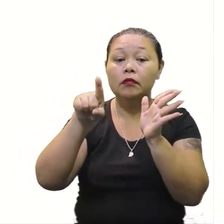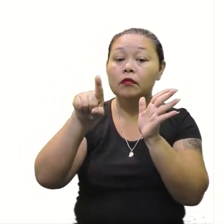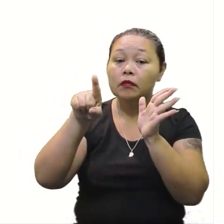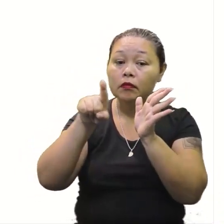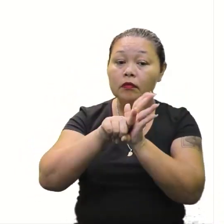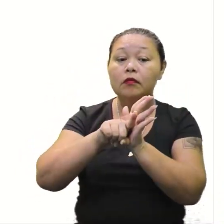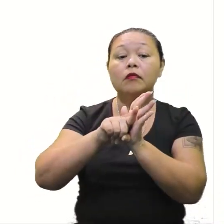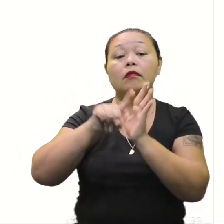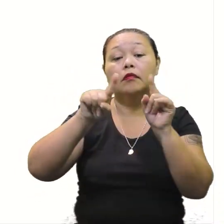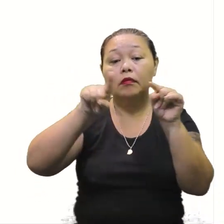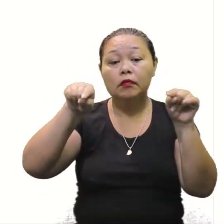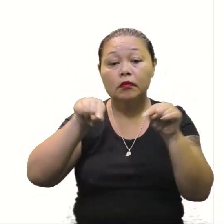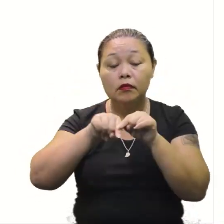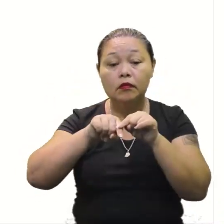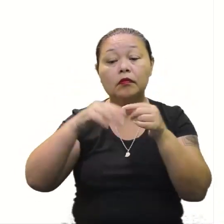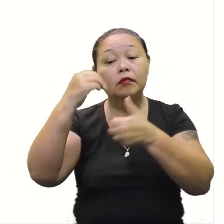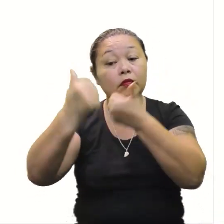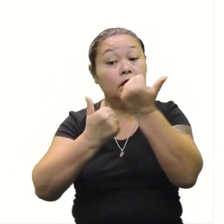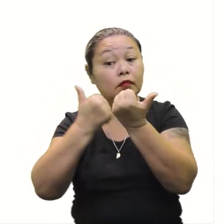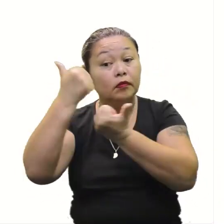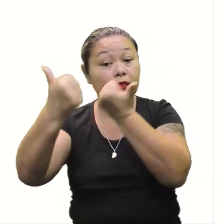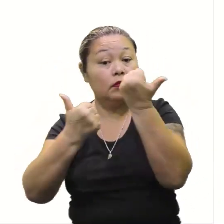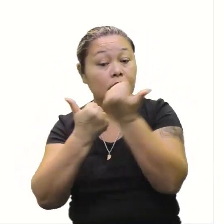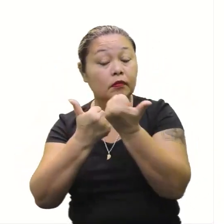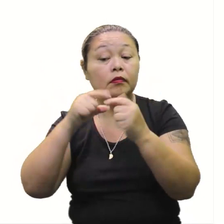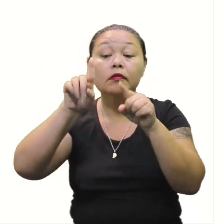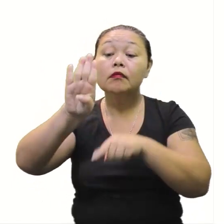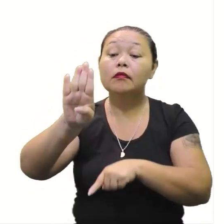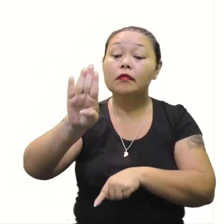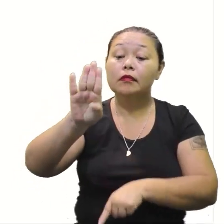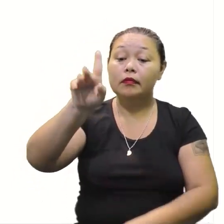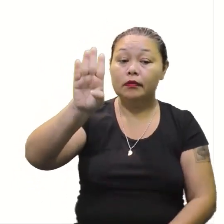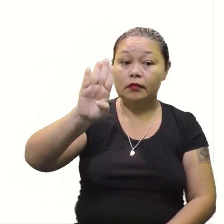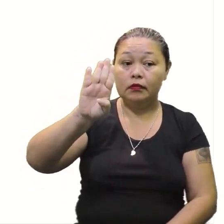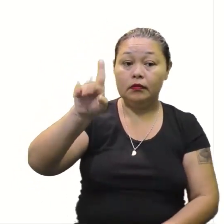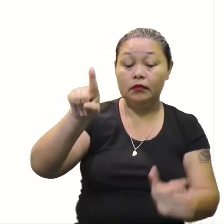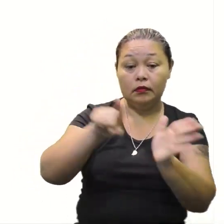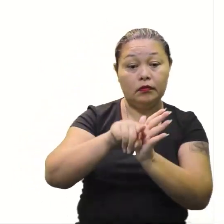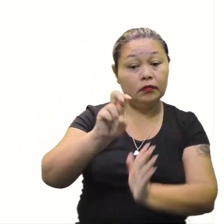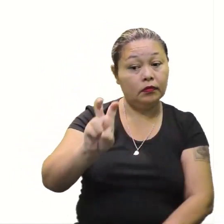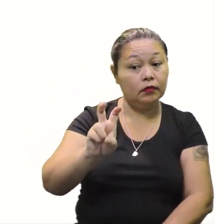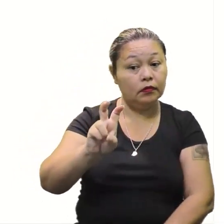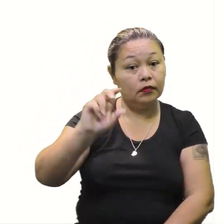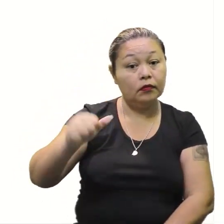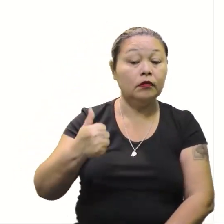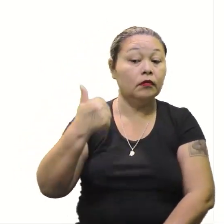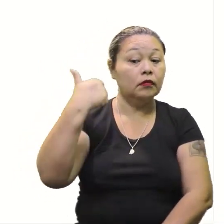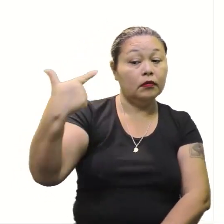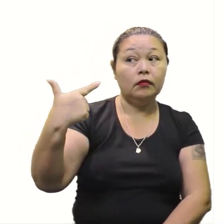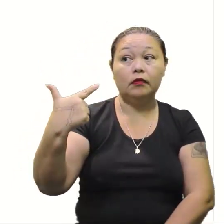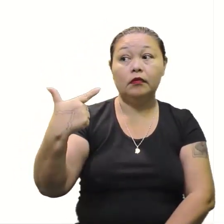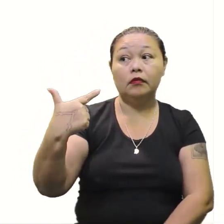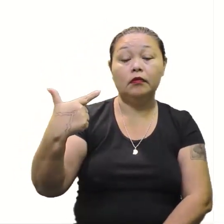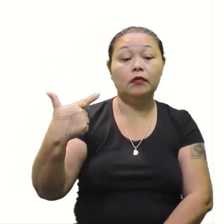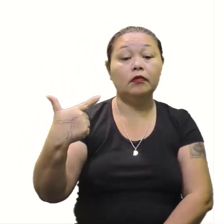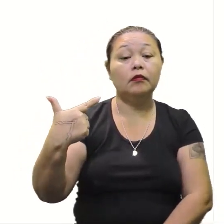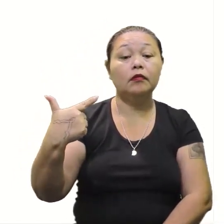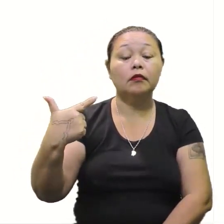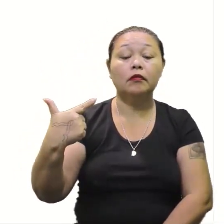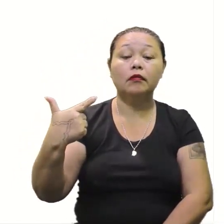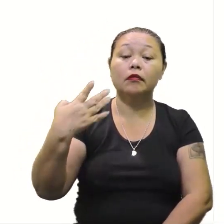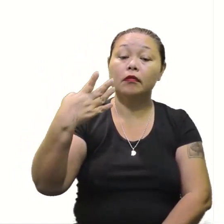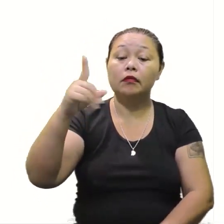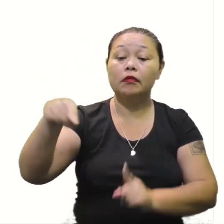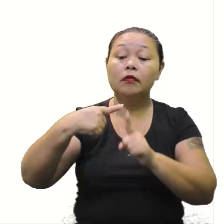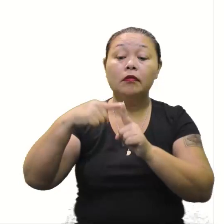vezes o A vezes o C. Vamos substituir. Quem é o B? O B é menos 5. Menos 5 ao quadrado. Menos